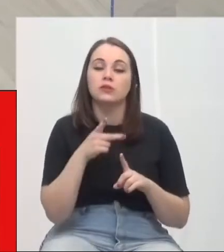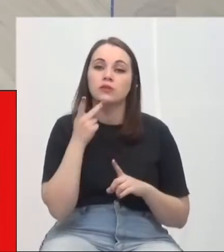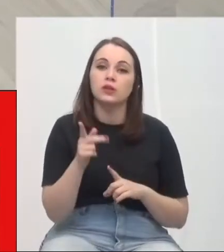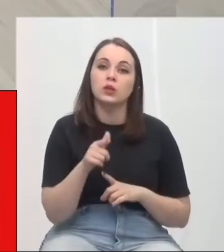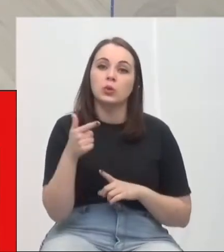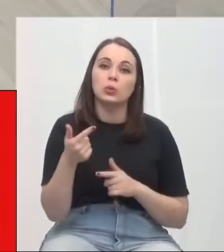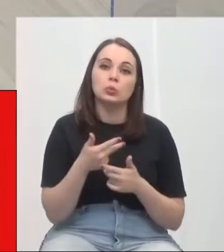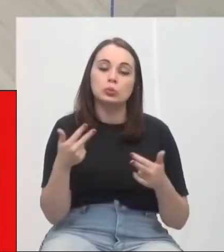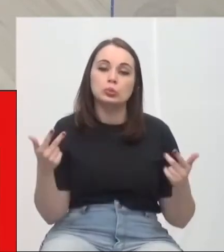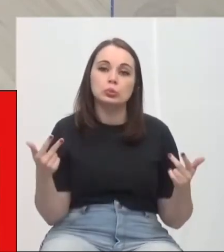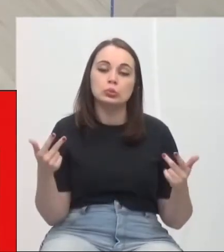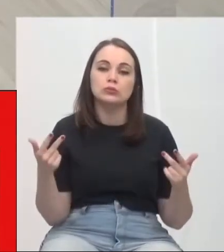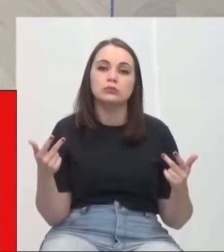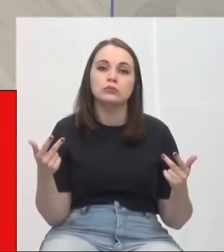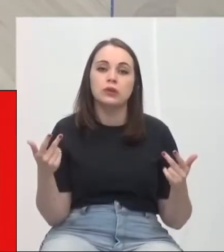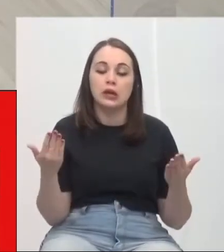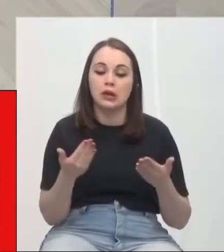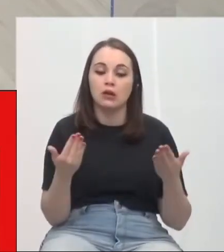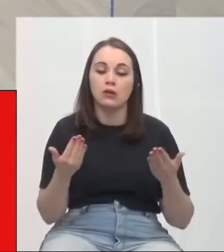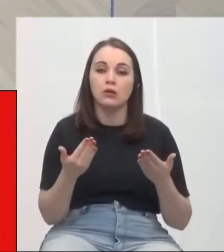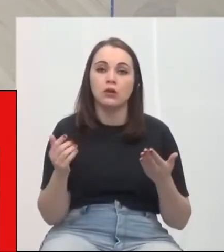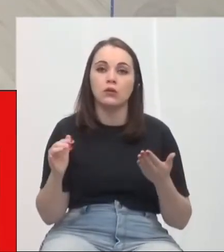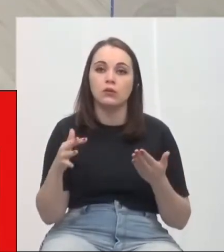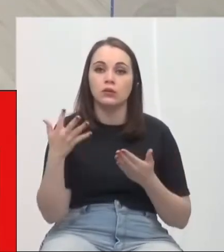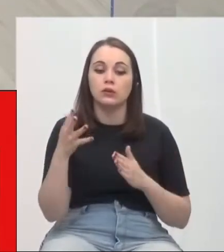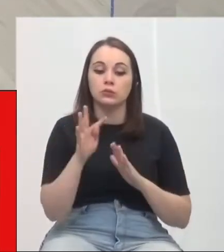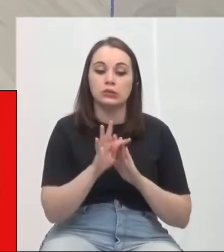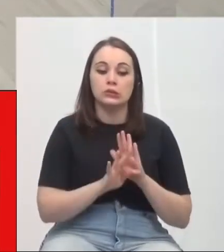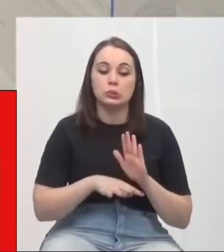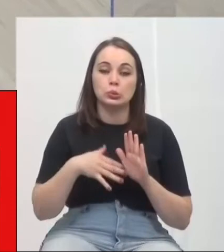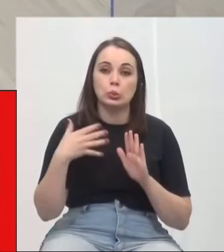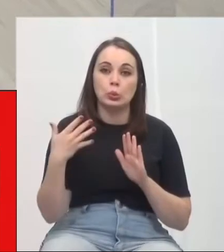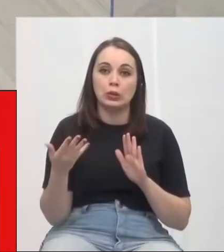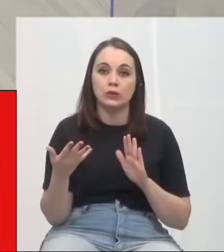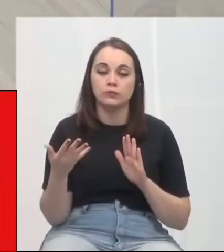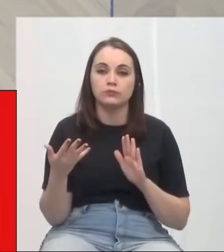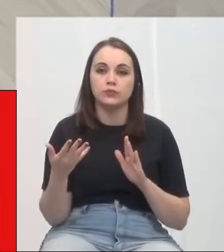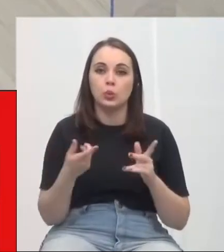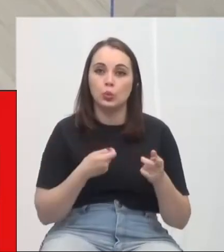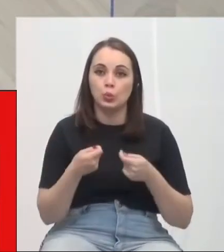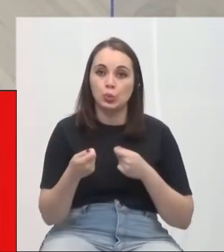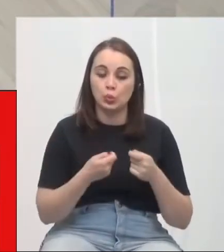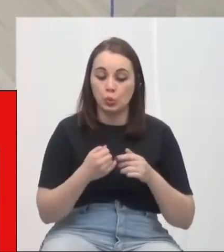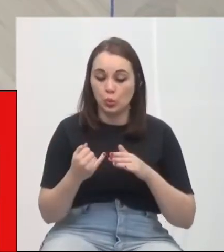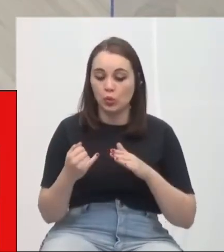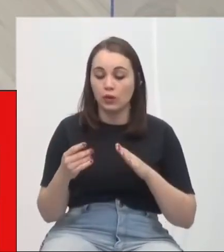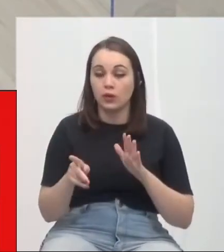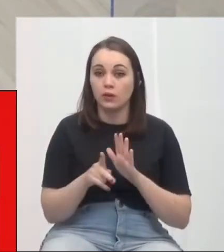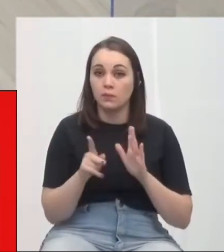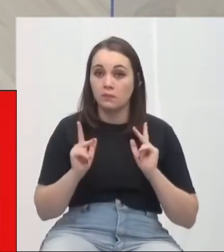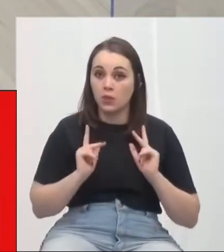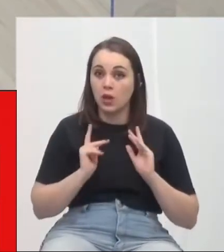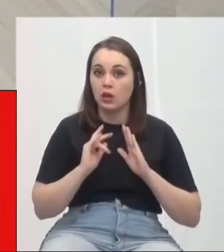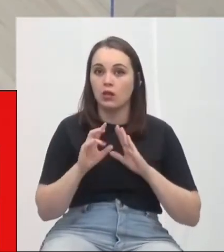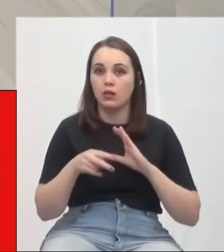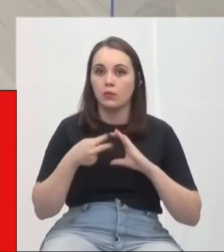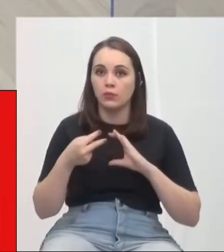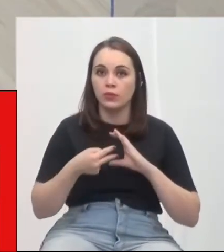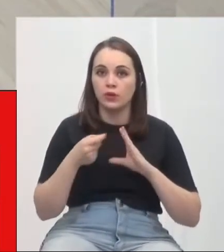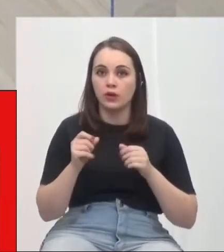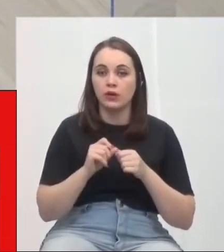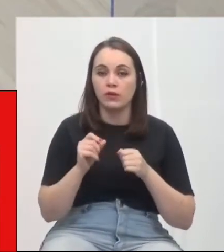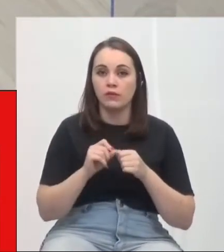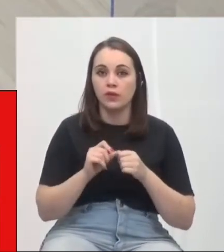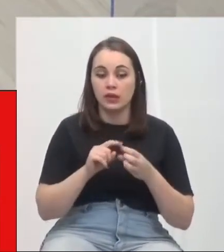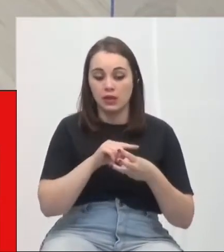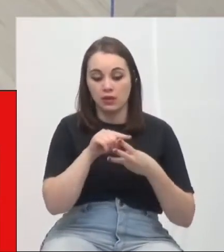providências, passam a vigorar com a seguinte redação. Artigo 21, o controle interno da Câmara Municipal de Criciúma será atribuído